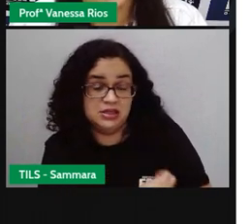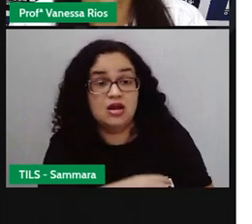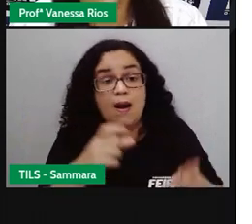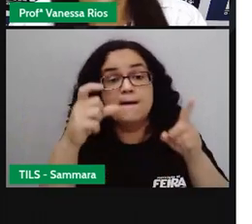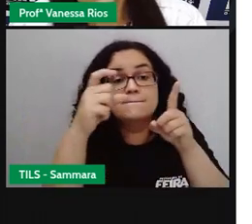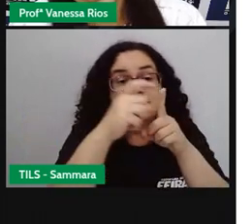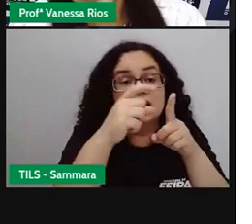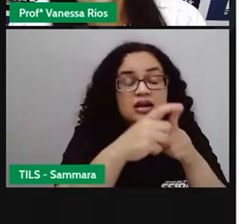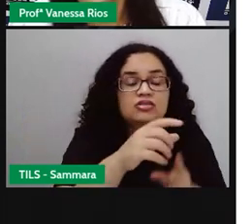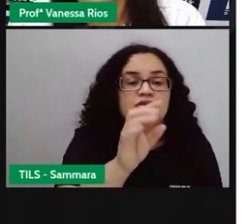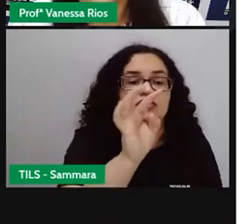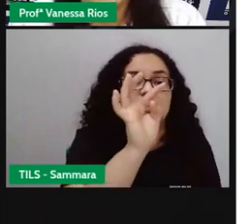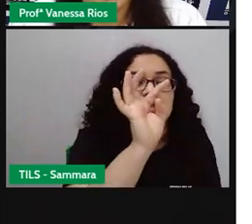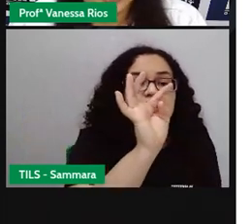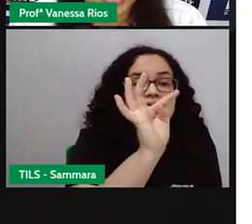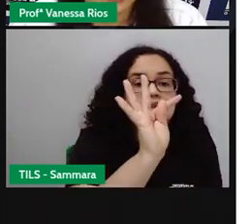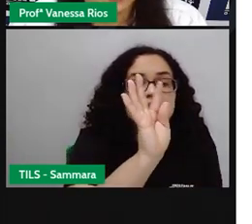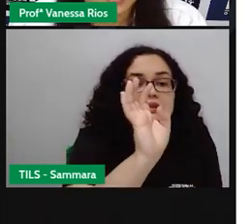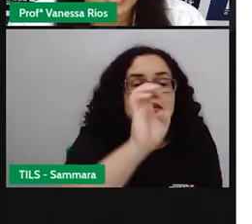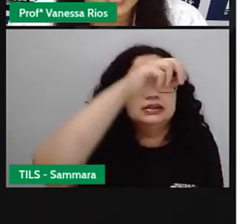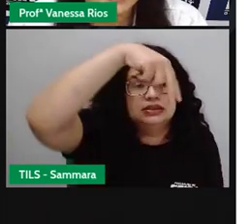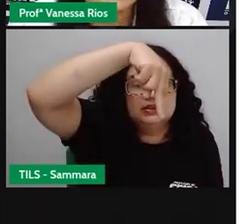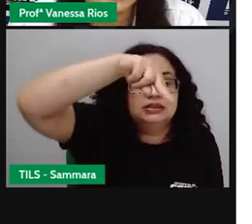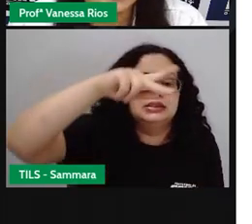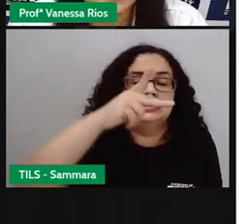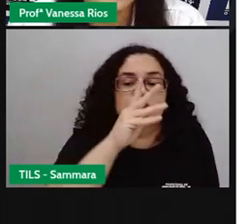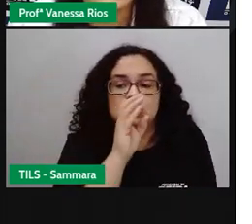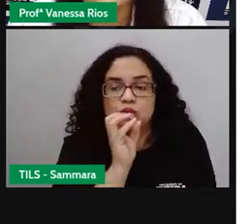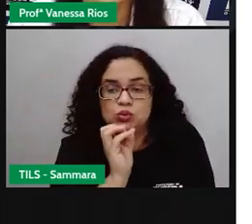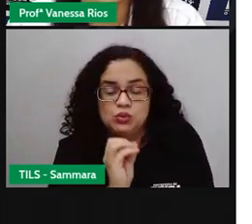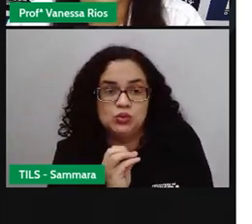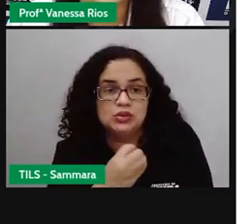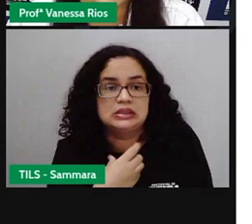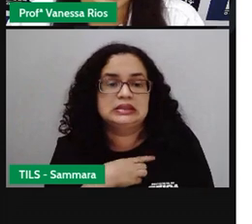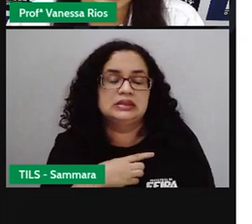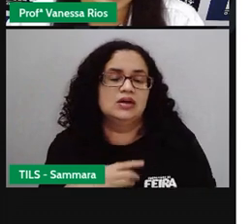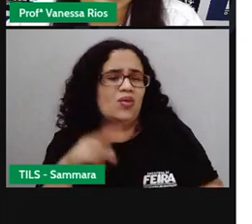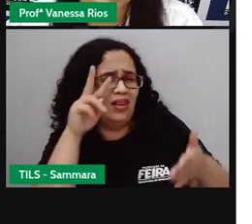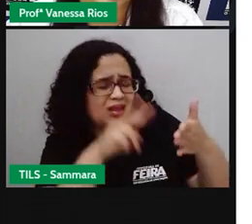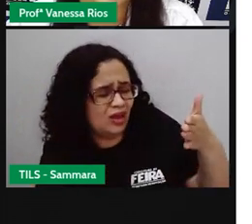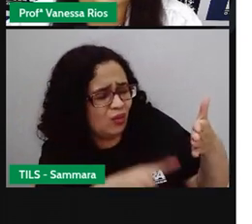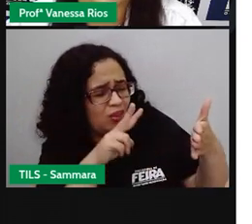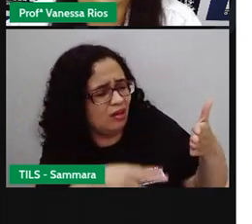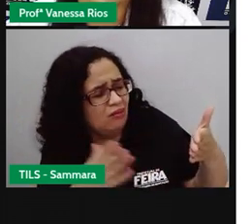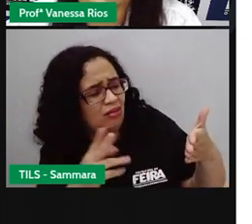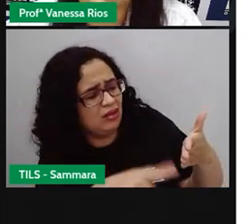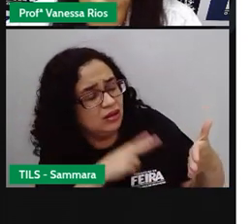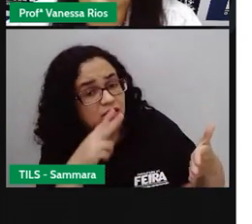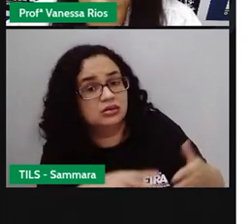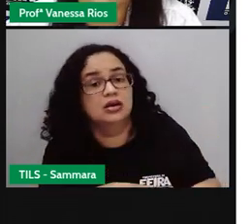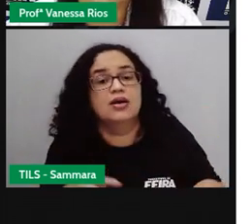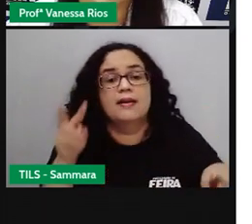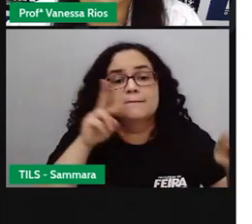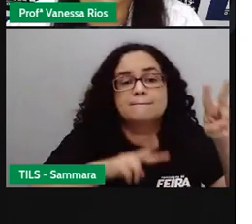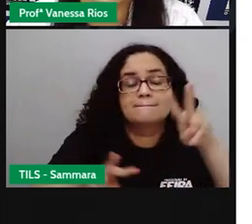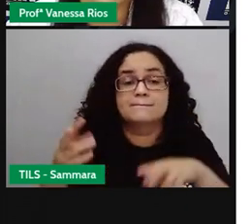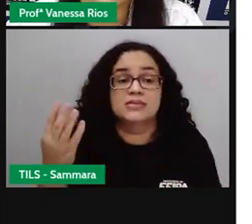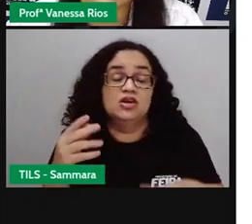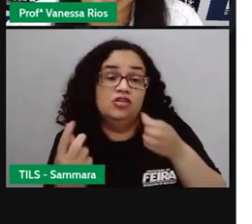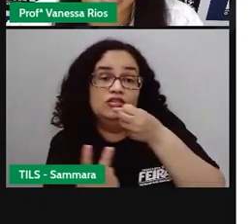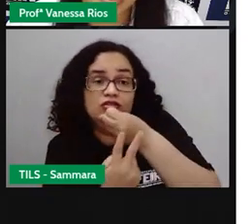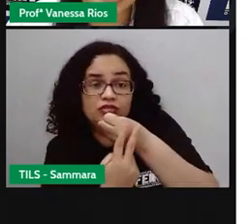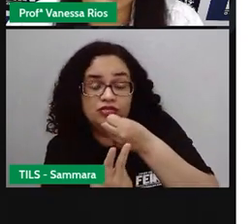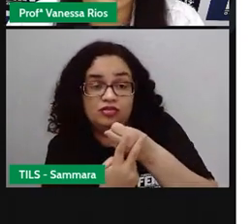a frase já tem um outro sentido. Então, eu canso de ler. A gente observa também aí o verbo